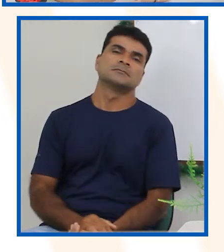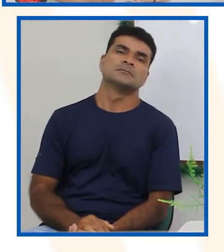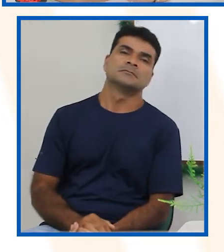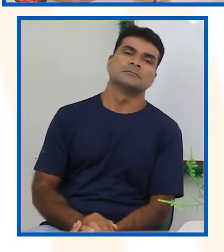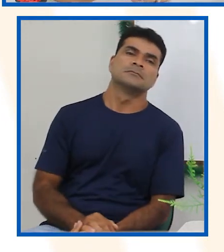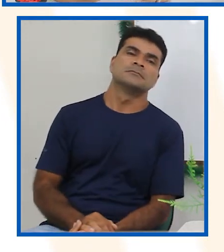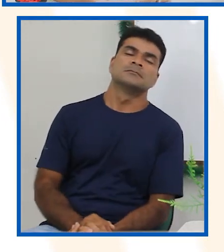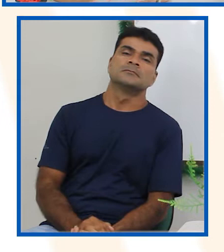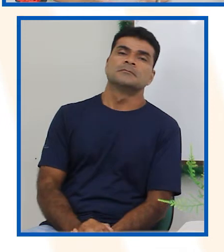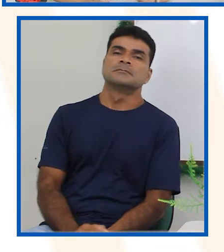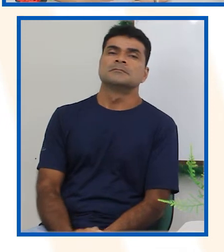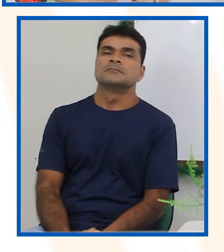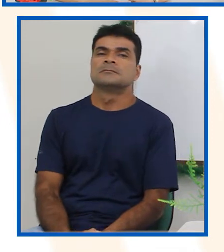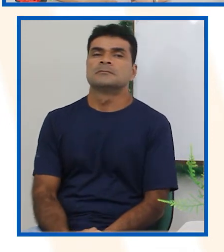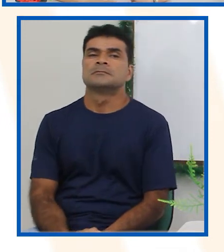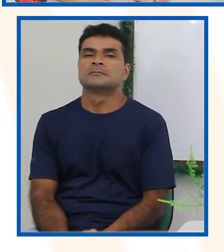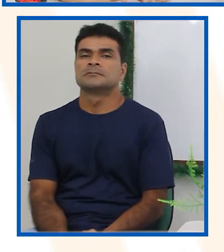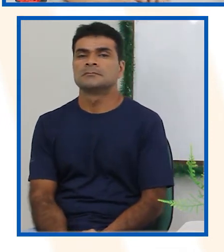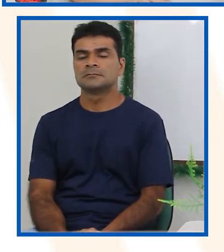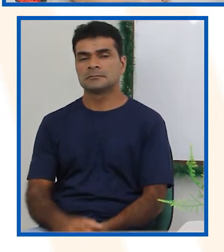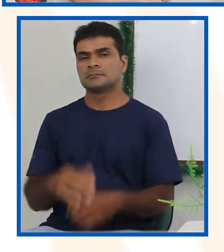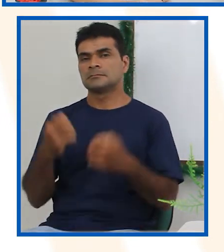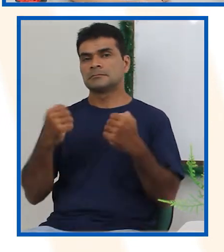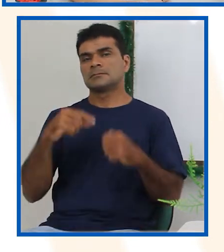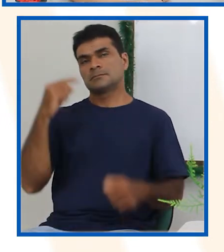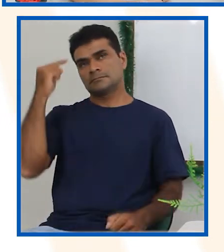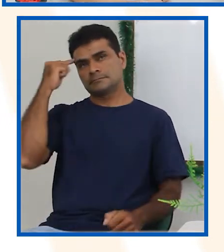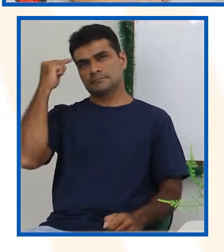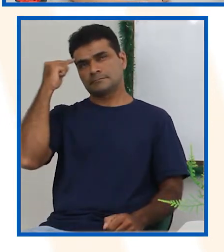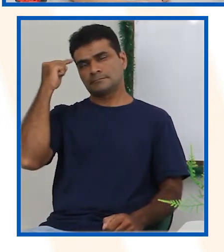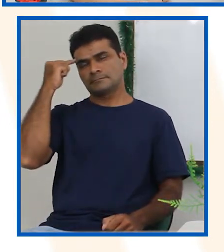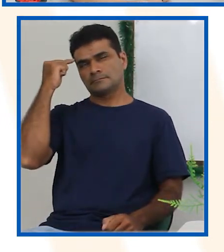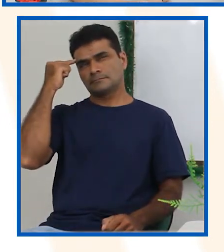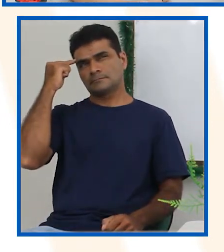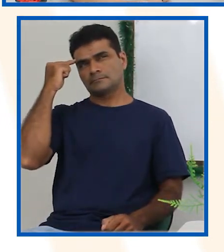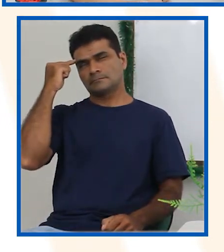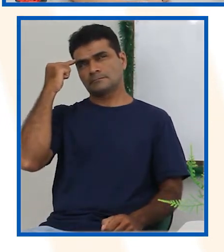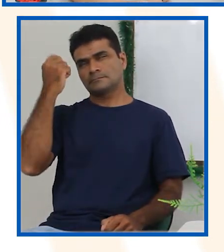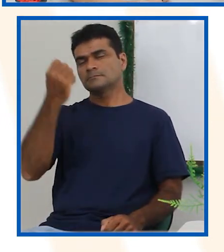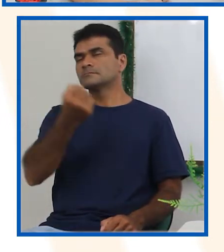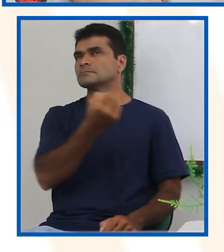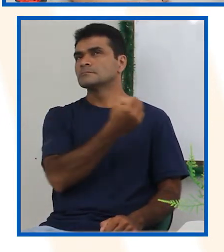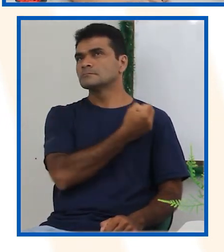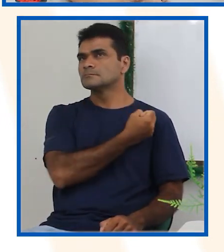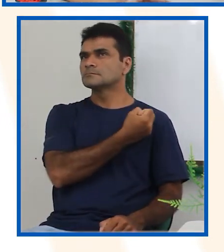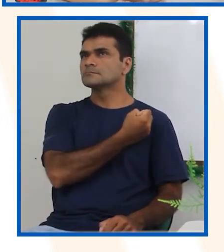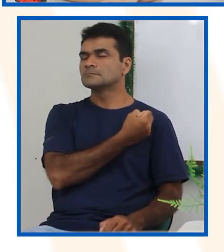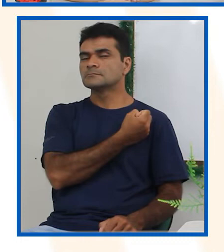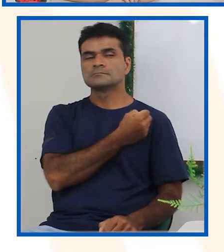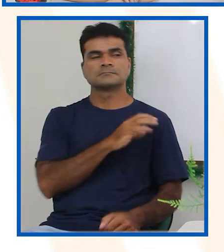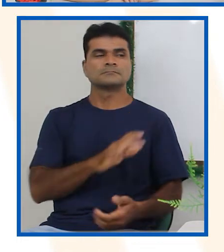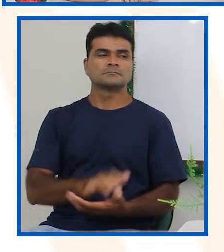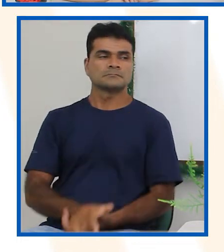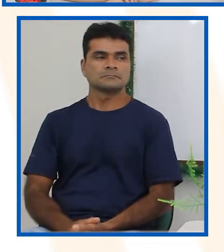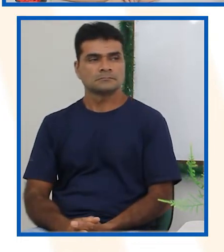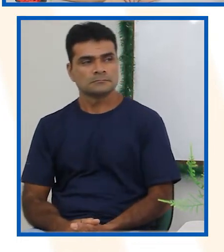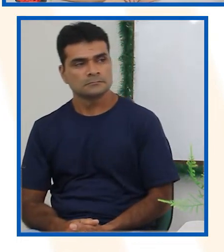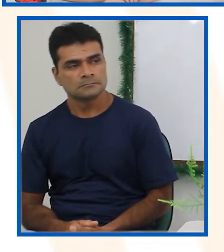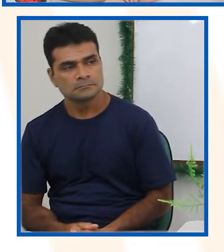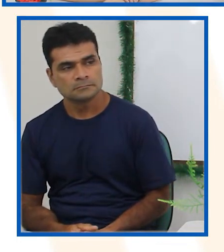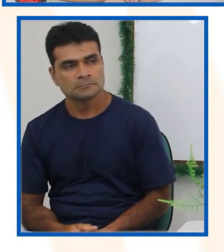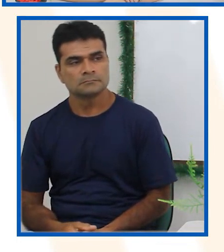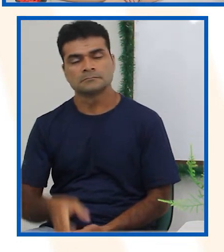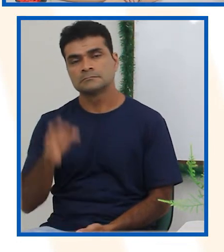Basta que a gente pense, que a gente coloque a caixola para funcionar, para ver se realmente a gente acertou. E olha